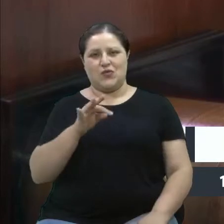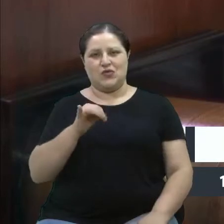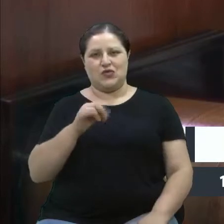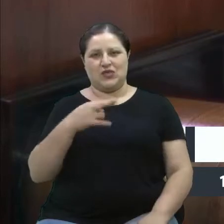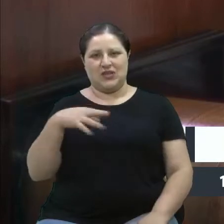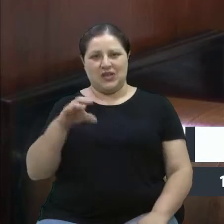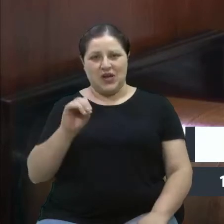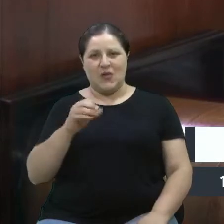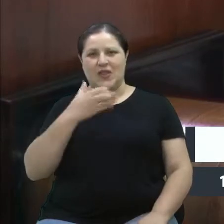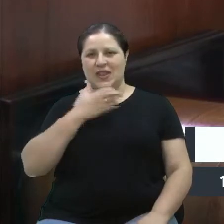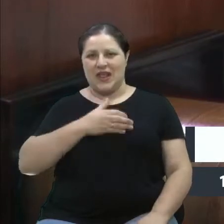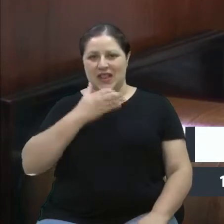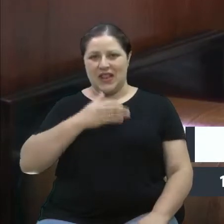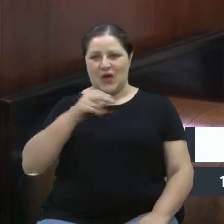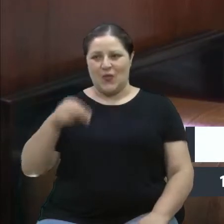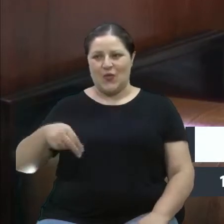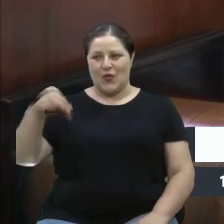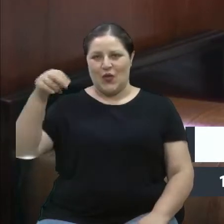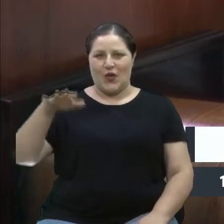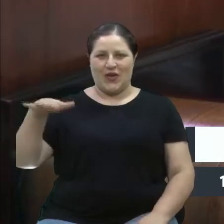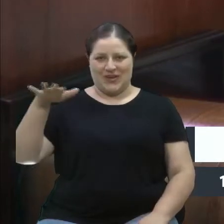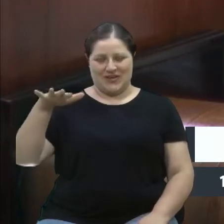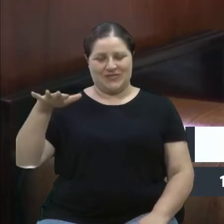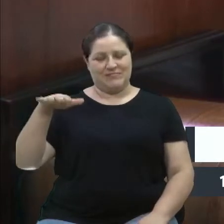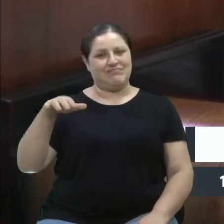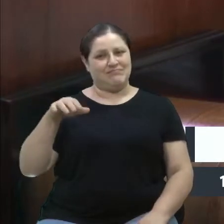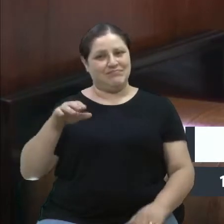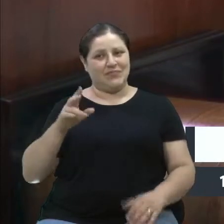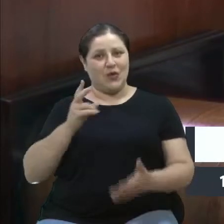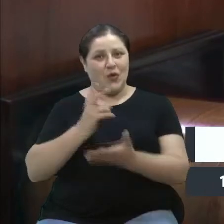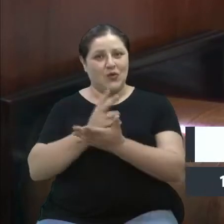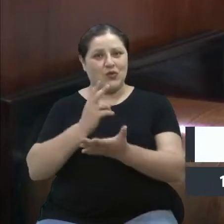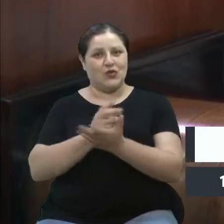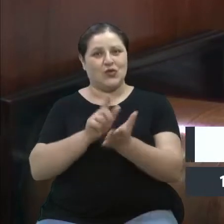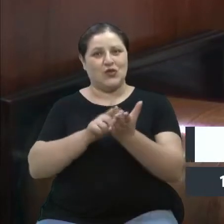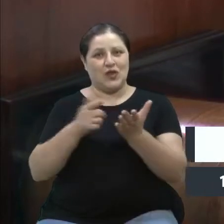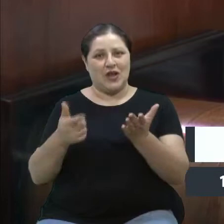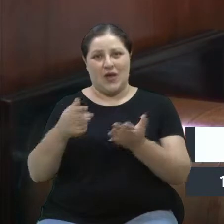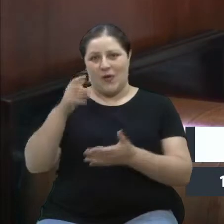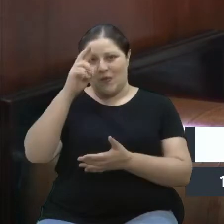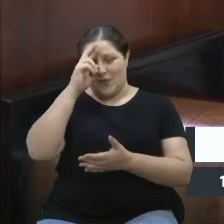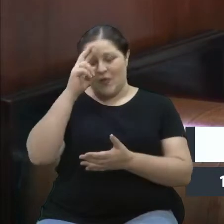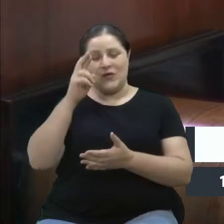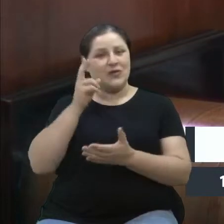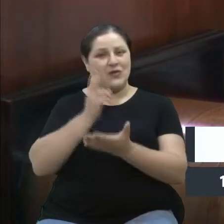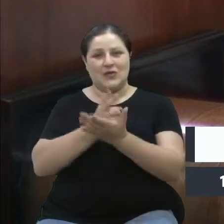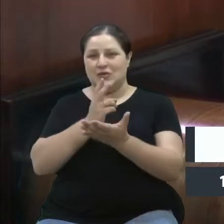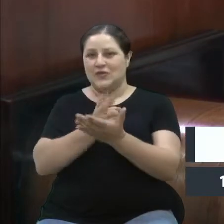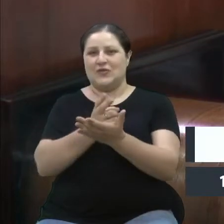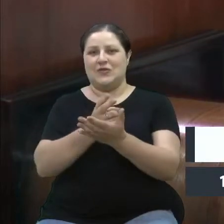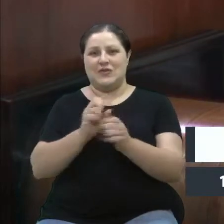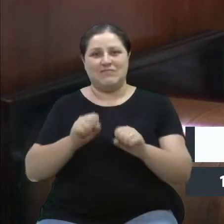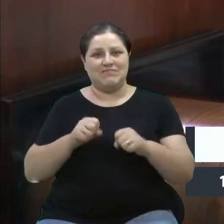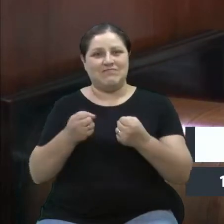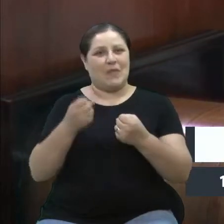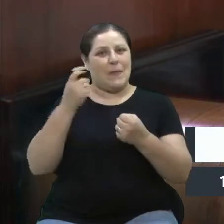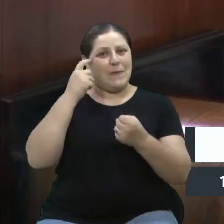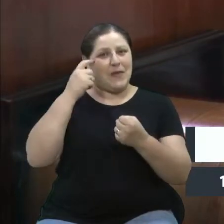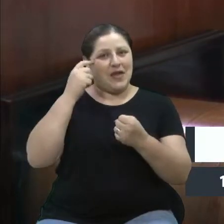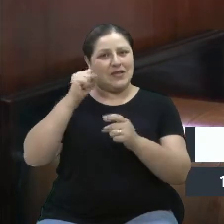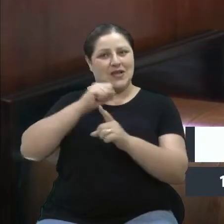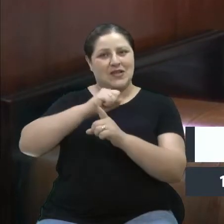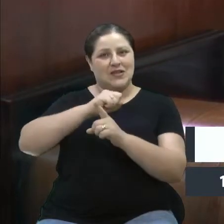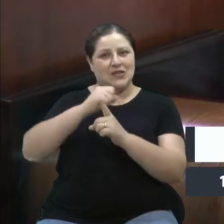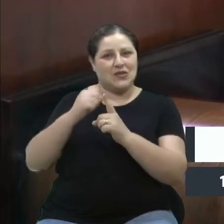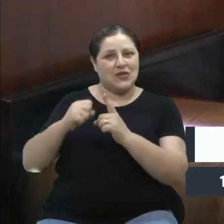com essa força, que continue pensando no social, que continue usando toda essa audiência para